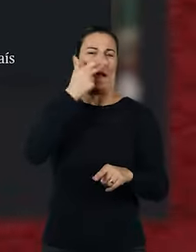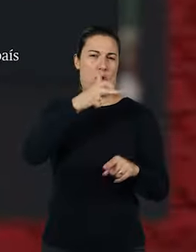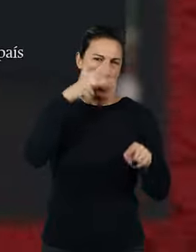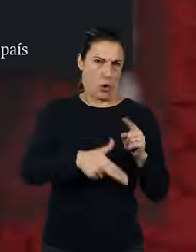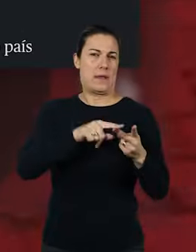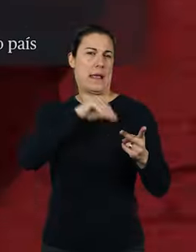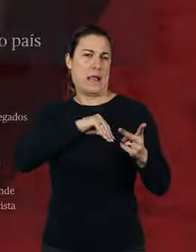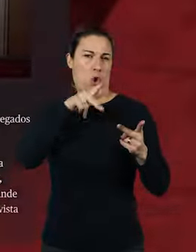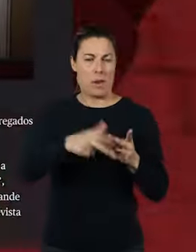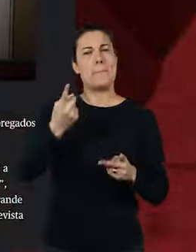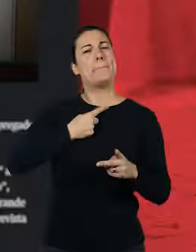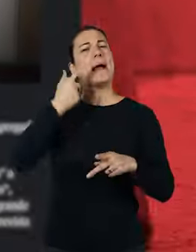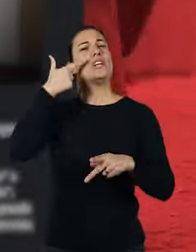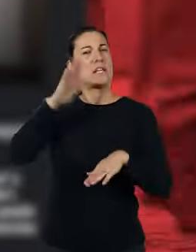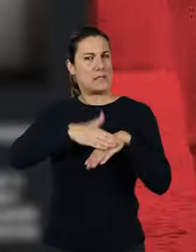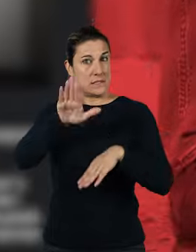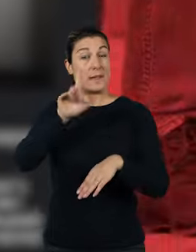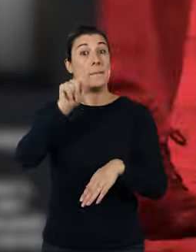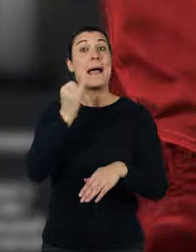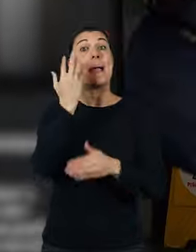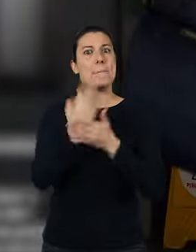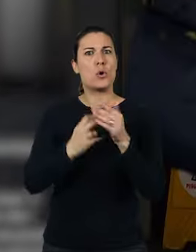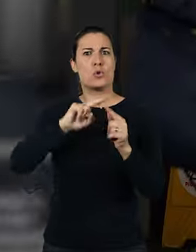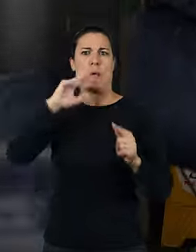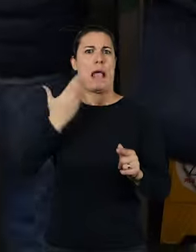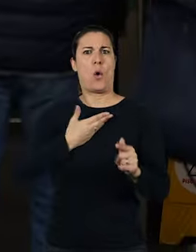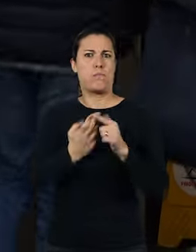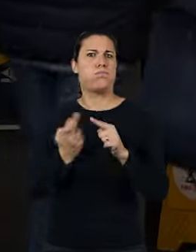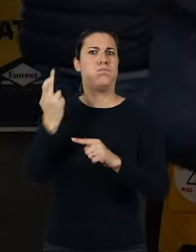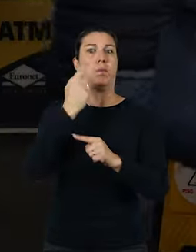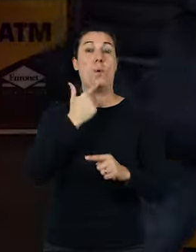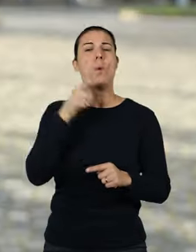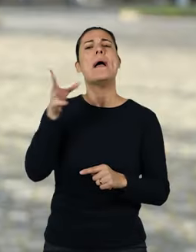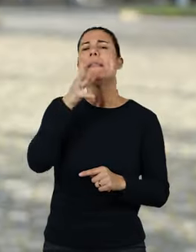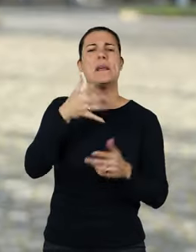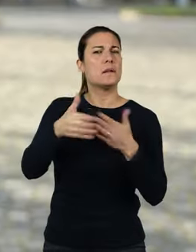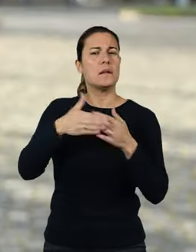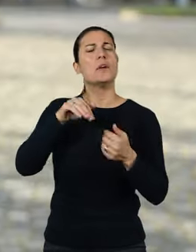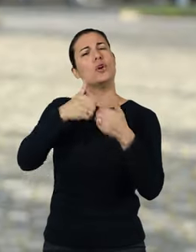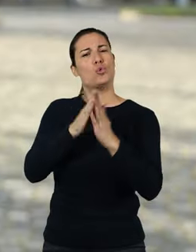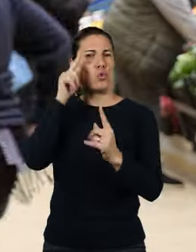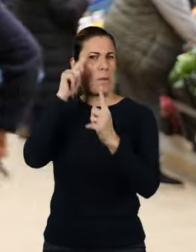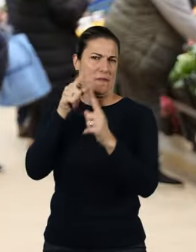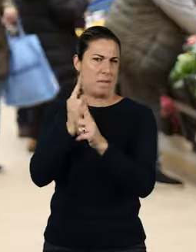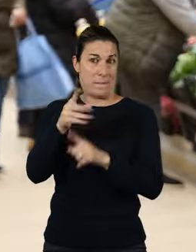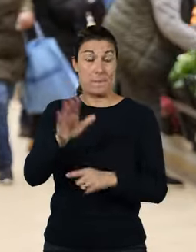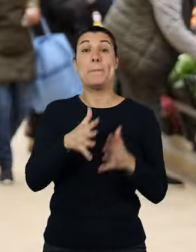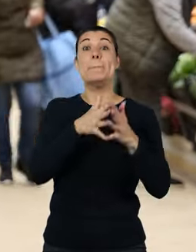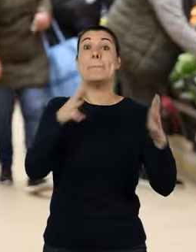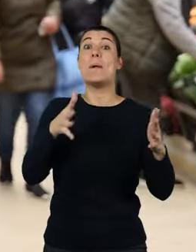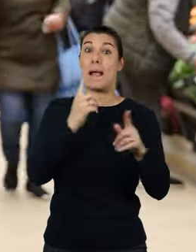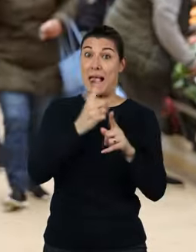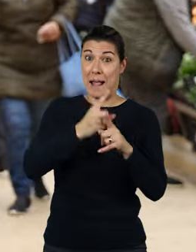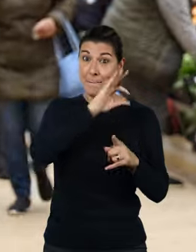rendimentos. Mandaram-nos emigrar e fizeram o maior aumento de impostos sempre. Por isso, digam o que disserem. Correm todos na mesma direção. A maioria